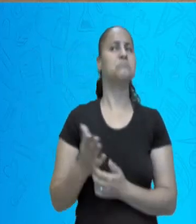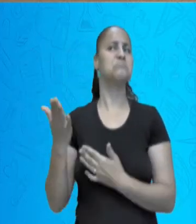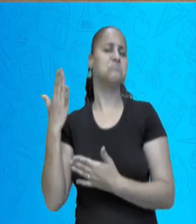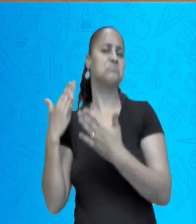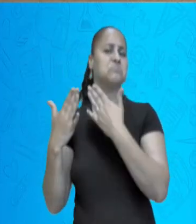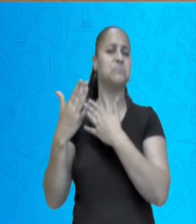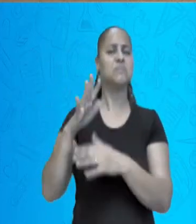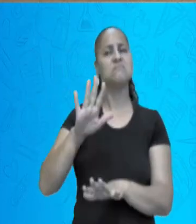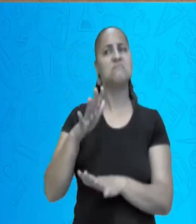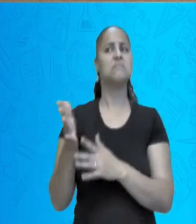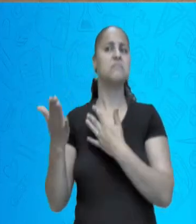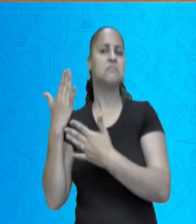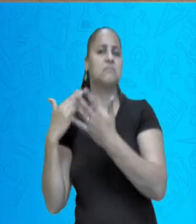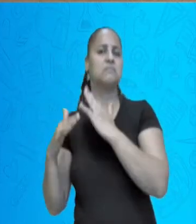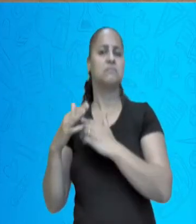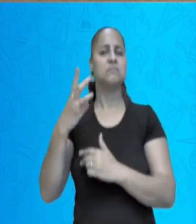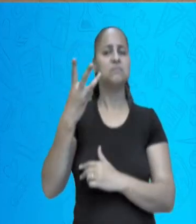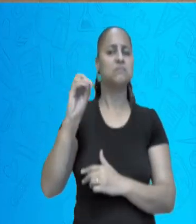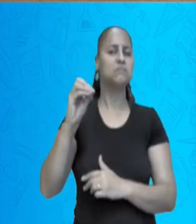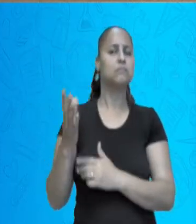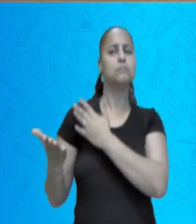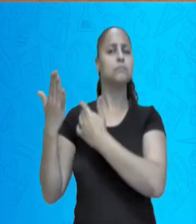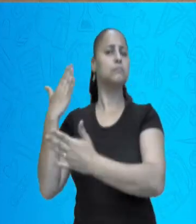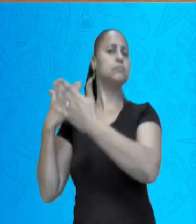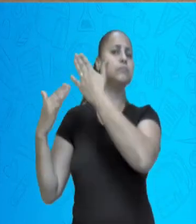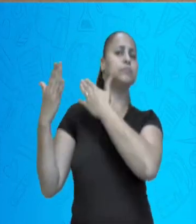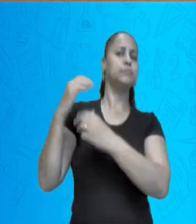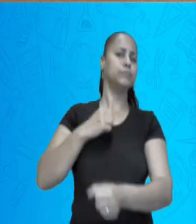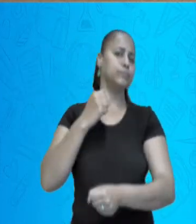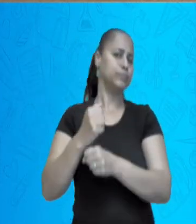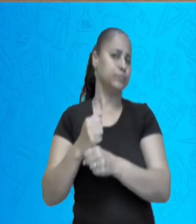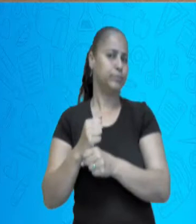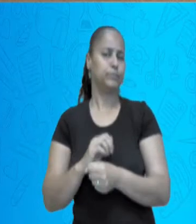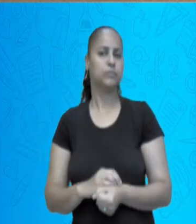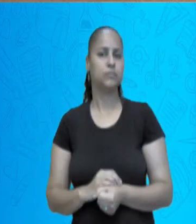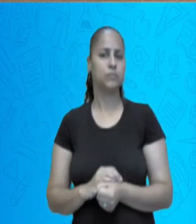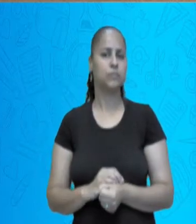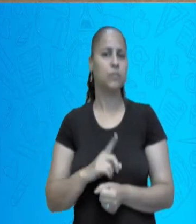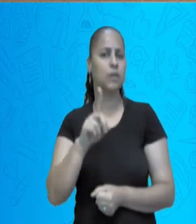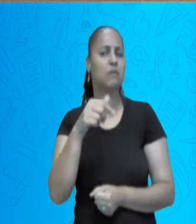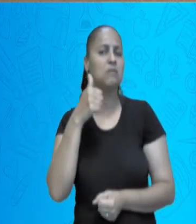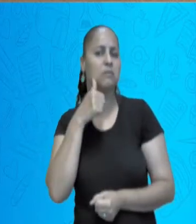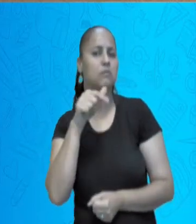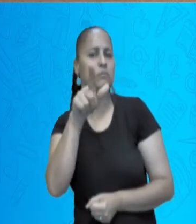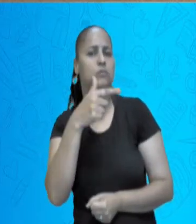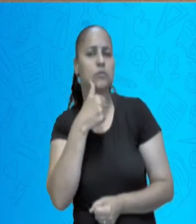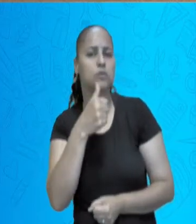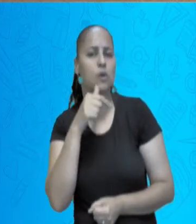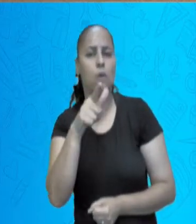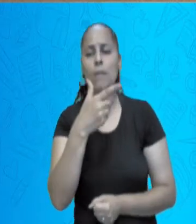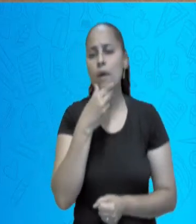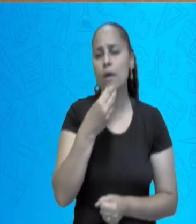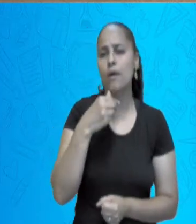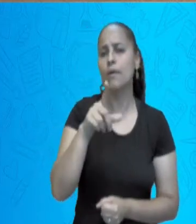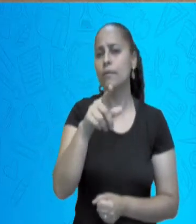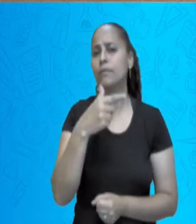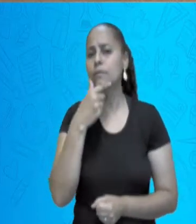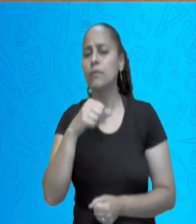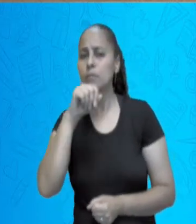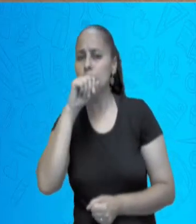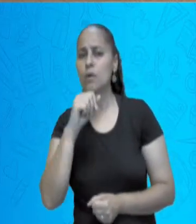longe, não, imagina há 30 anos atrás, como, na época do seu pai, da sua mãe,